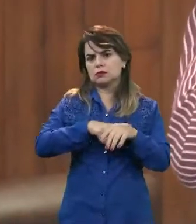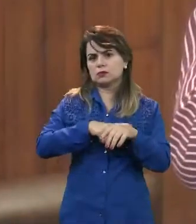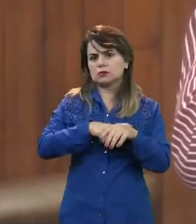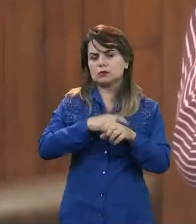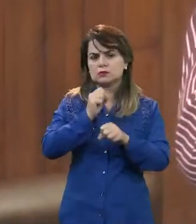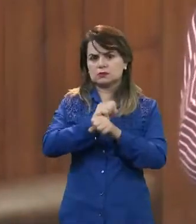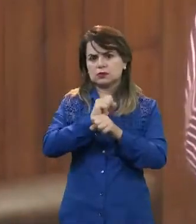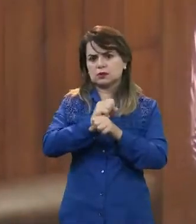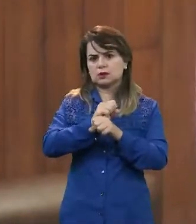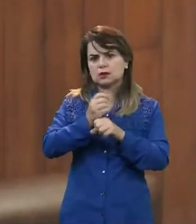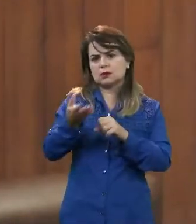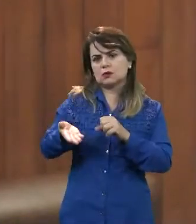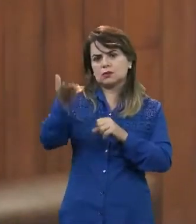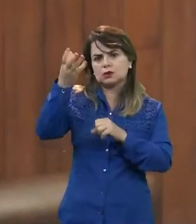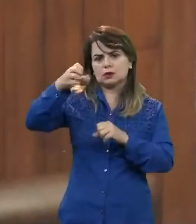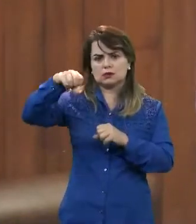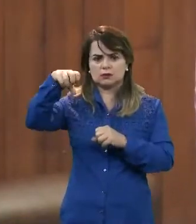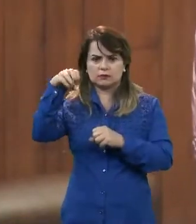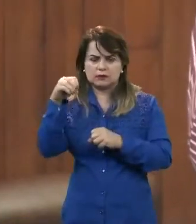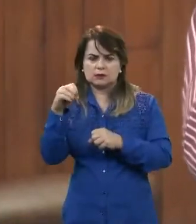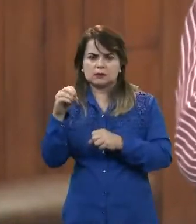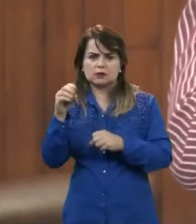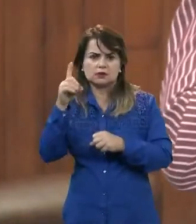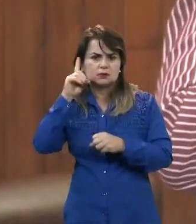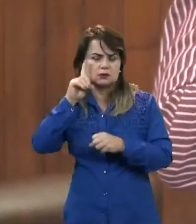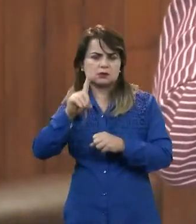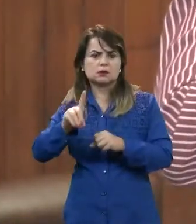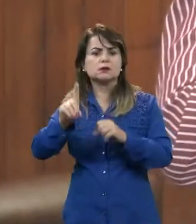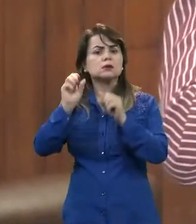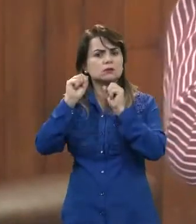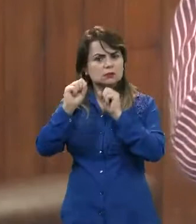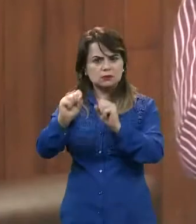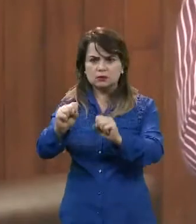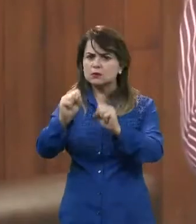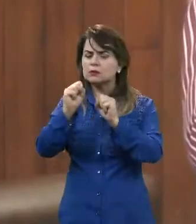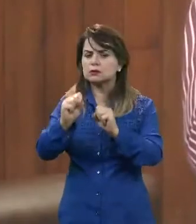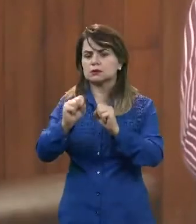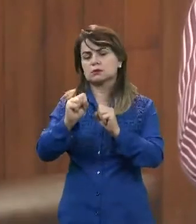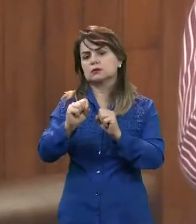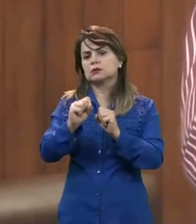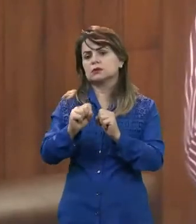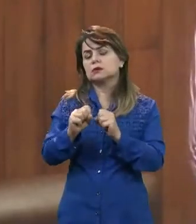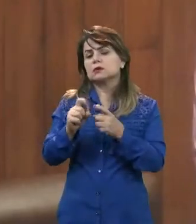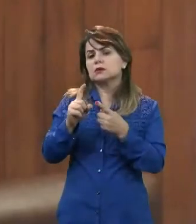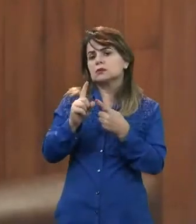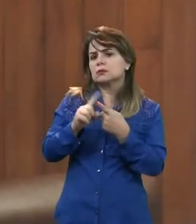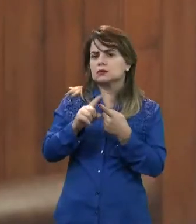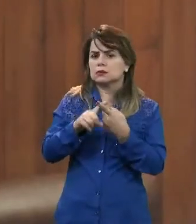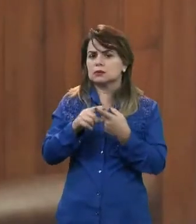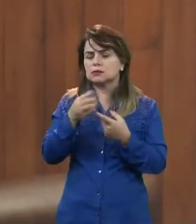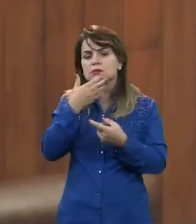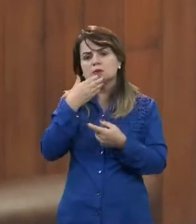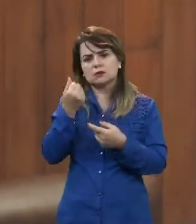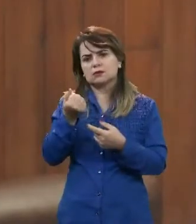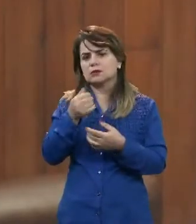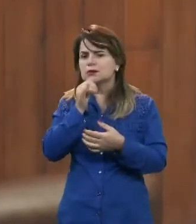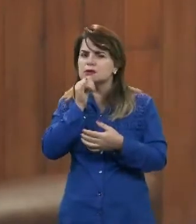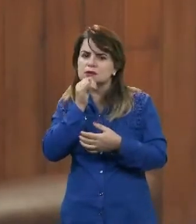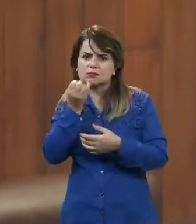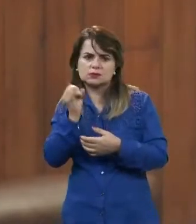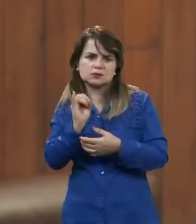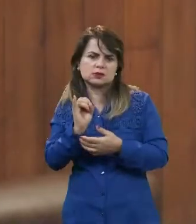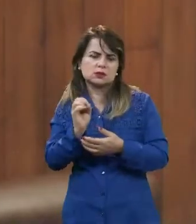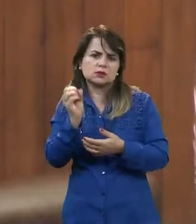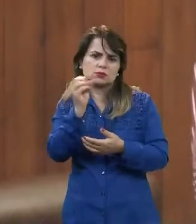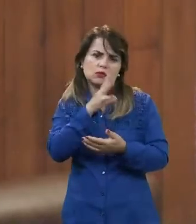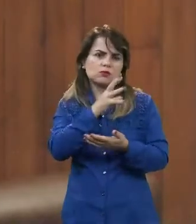Simplesmente isso, não precisa repactuar. Eu concordo que se repactuar, for lá fazer um novo contrato, talvez seja benéfico